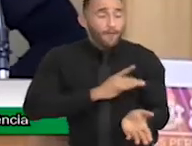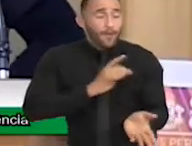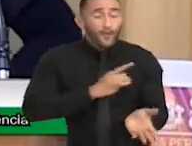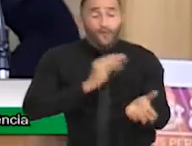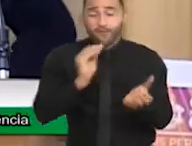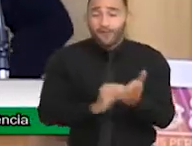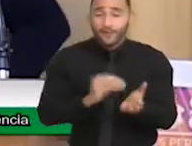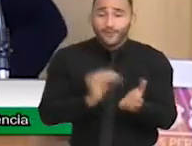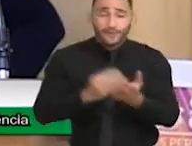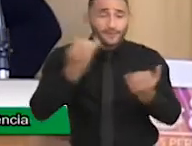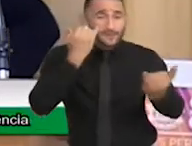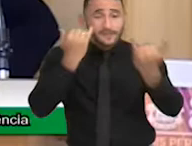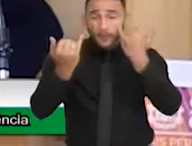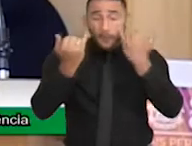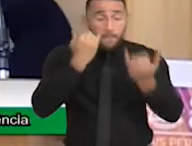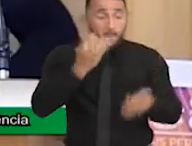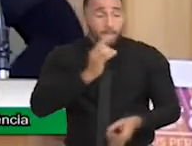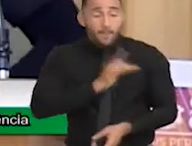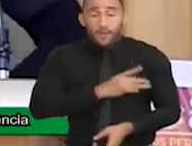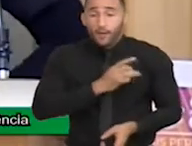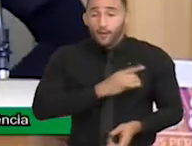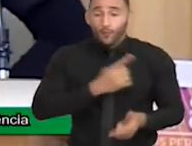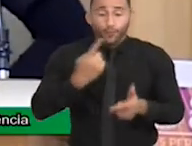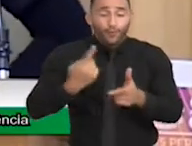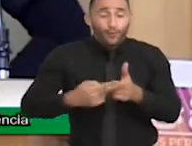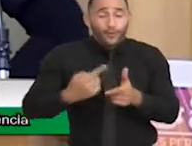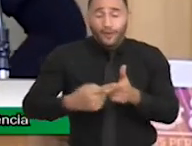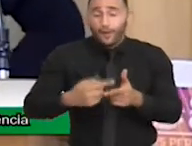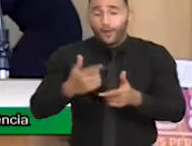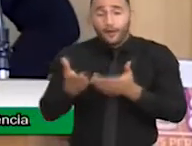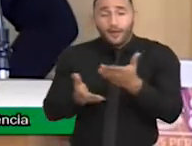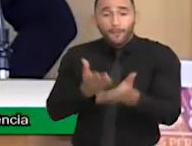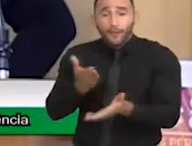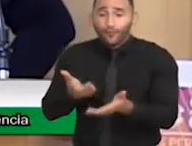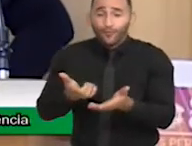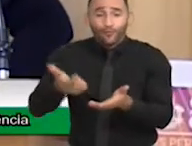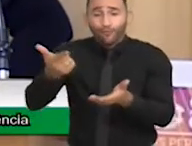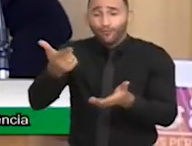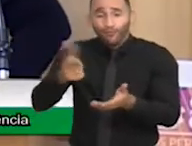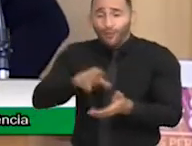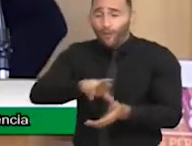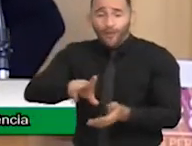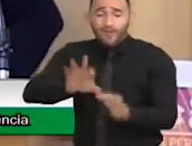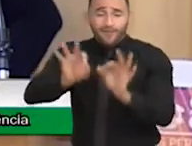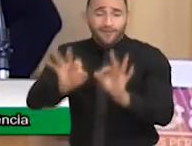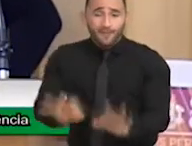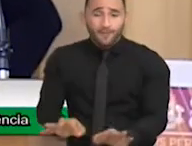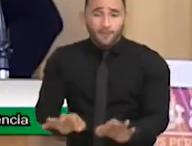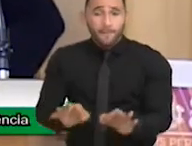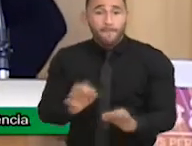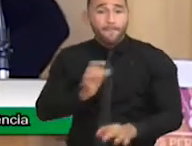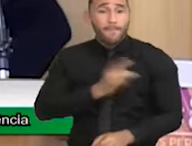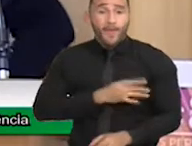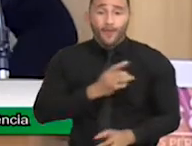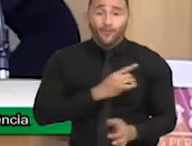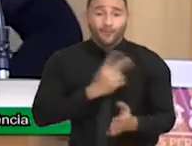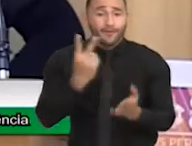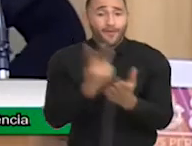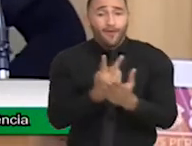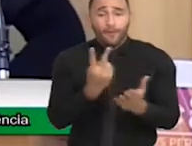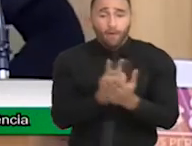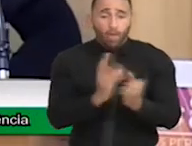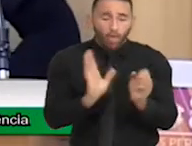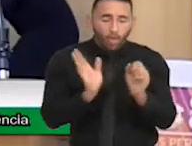informação, medo do tratamento que não é adequado, de sermos sempre invisíveis. Nós temos